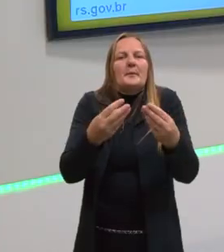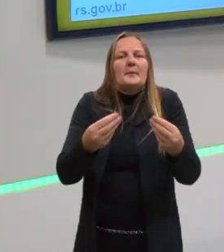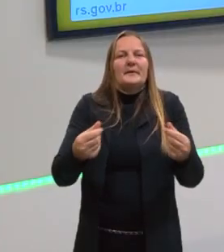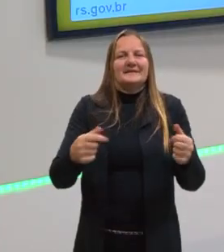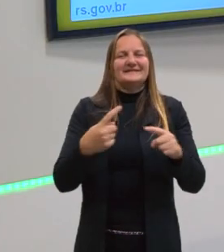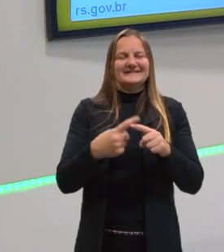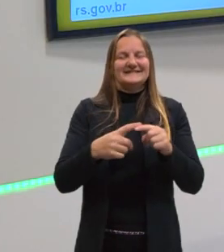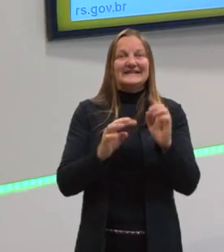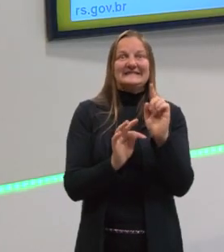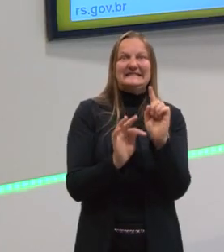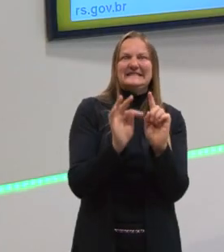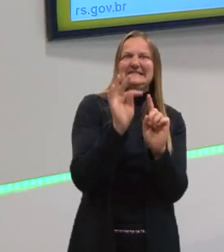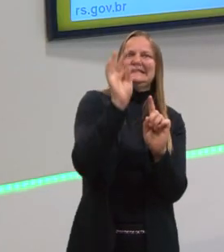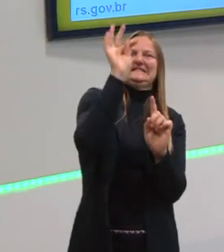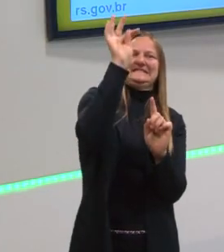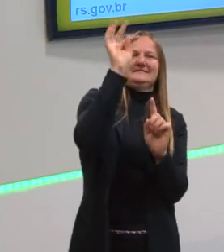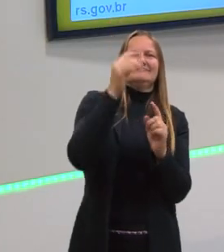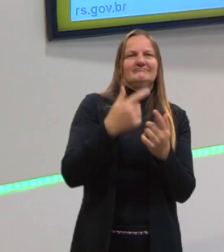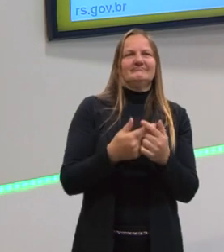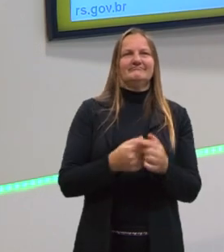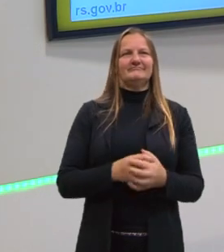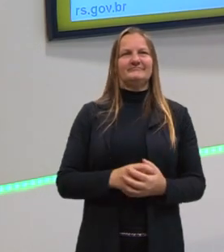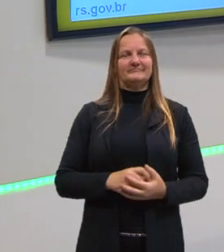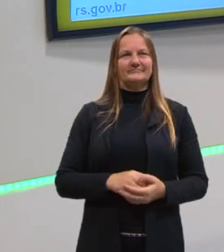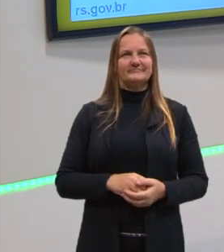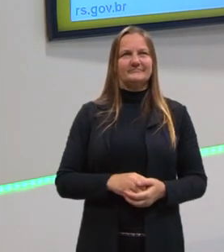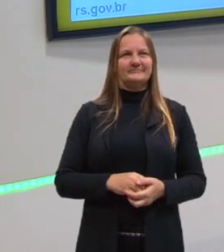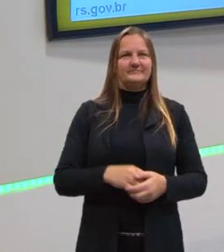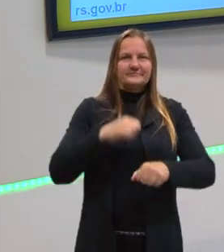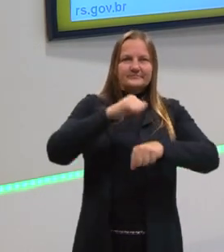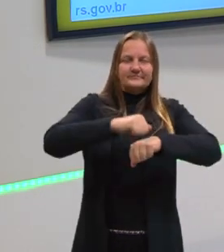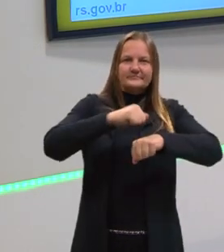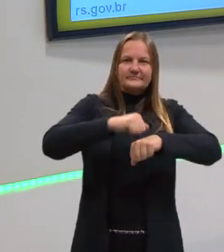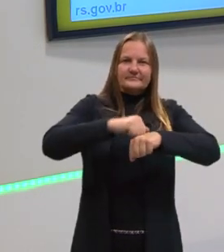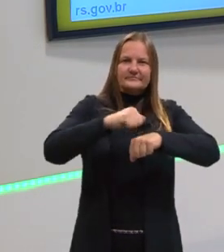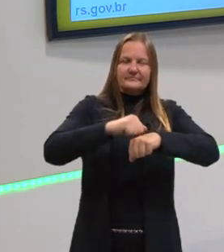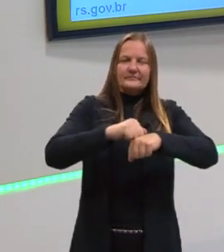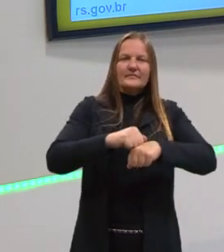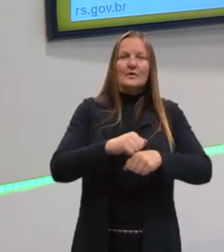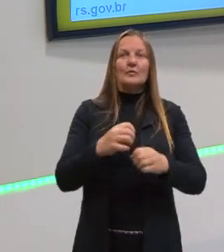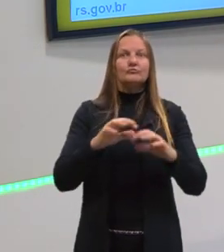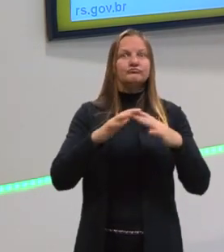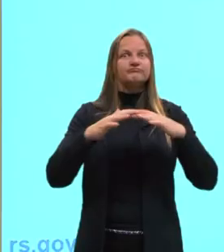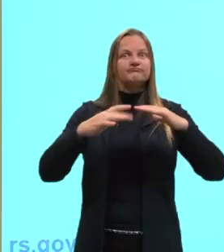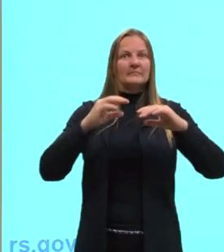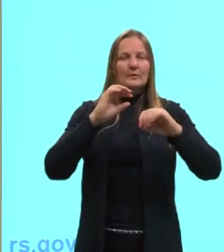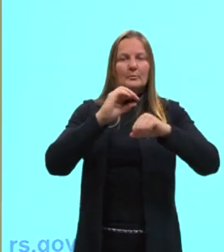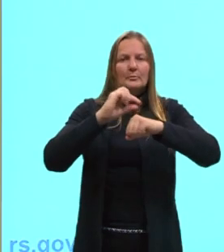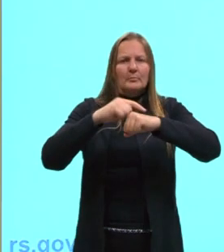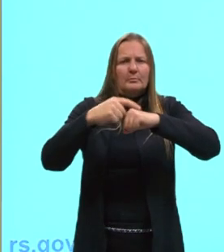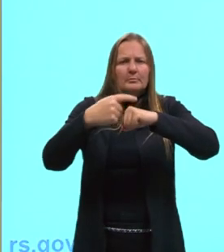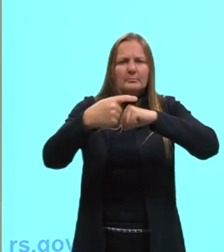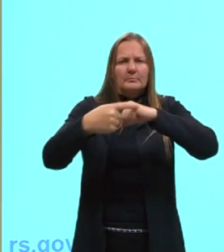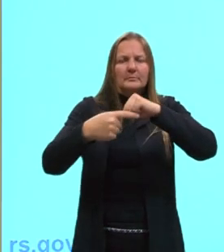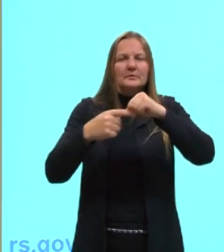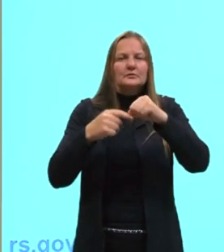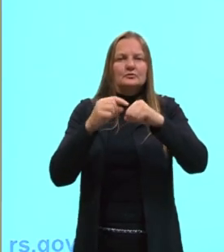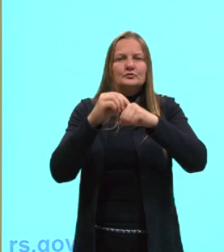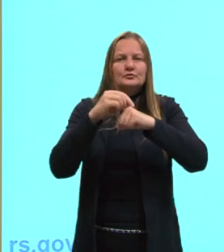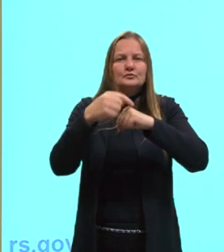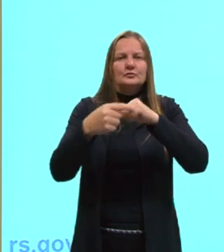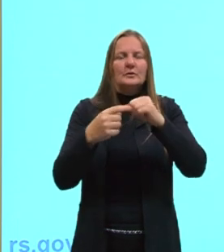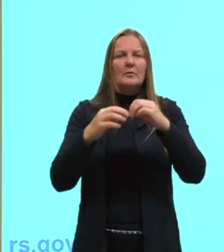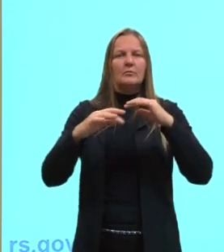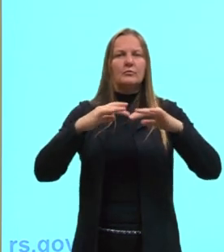em altas temperaturas, enfim. Então, nos sólidos, né? As partículas vibram, mas possuem posições fixas, porque é muito